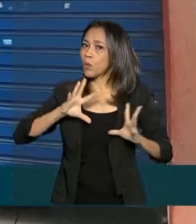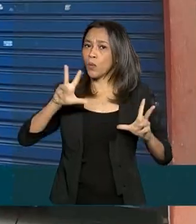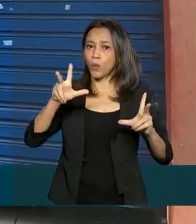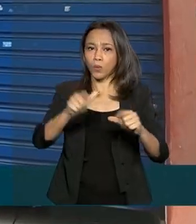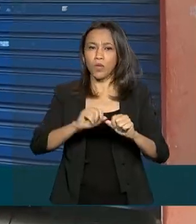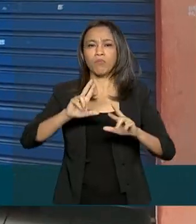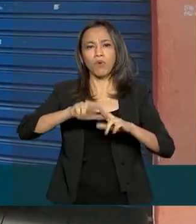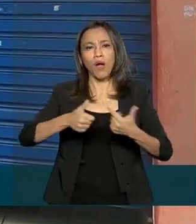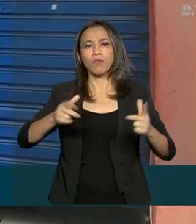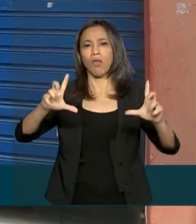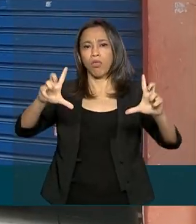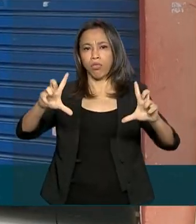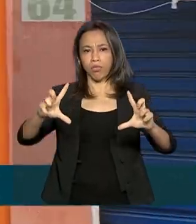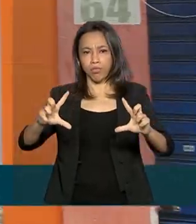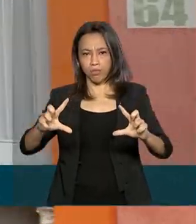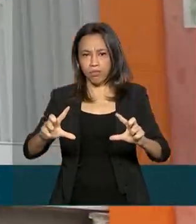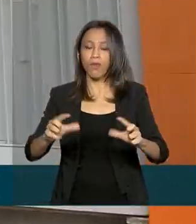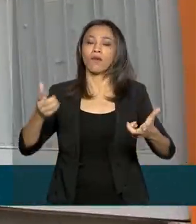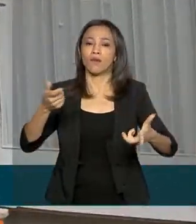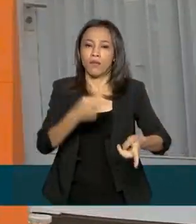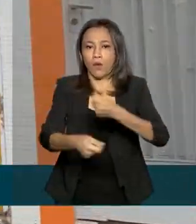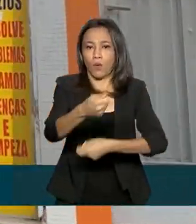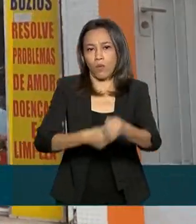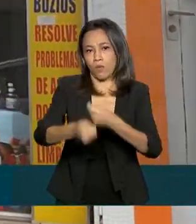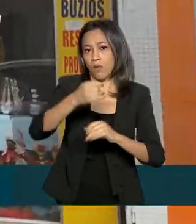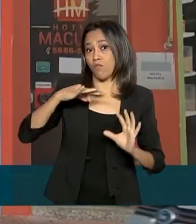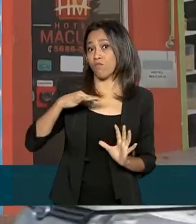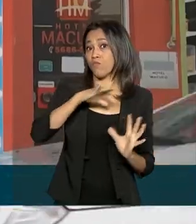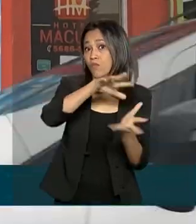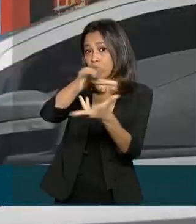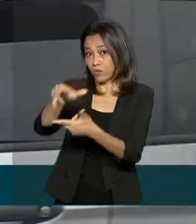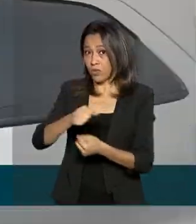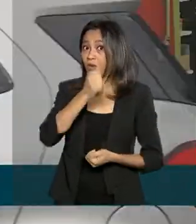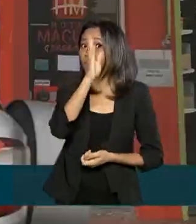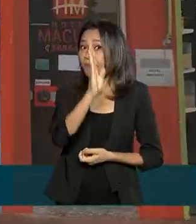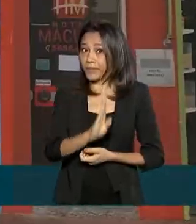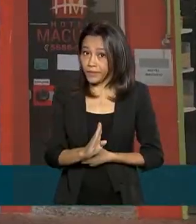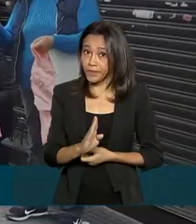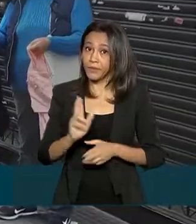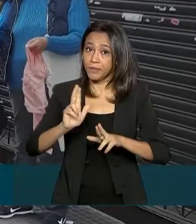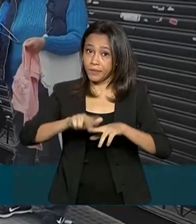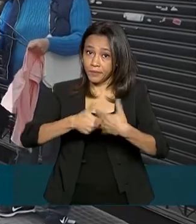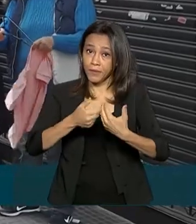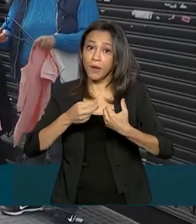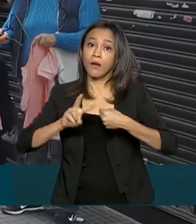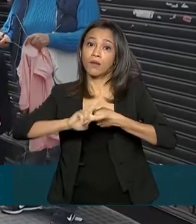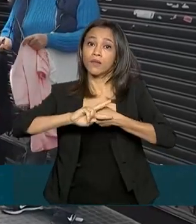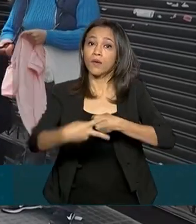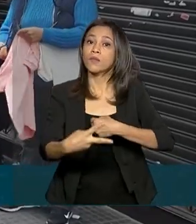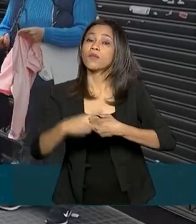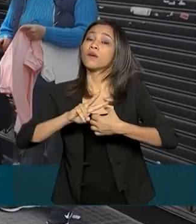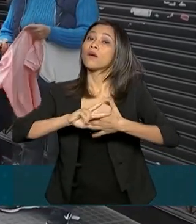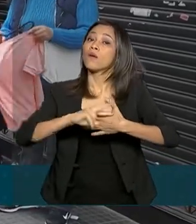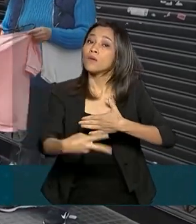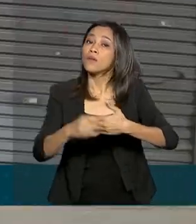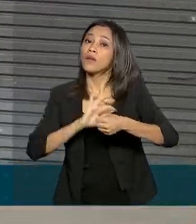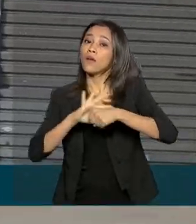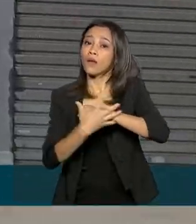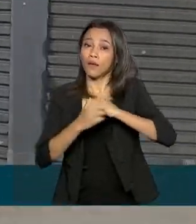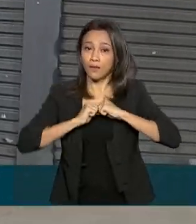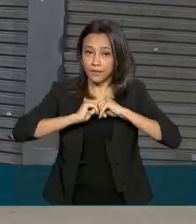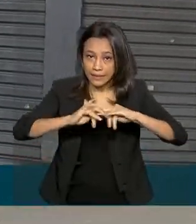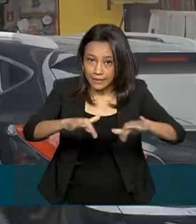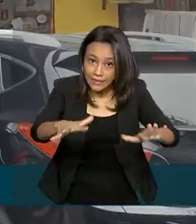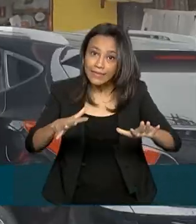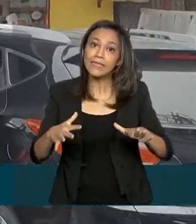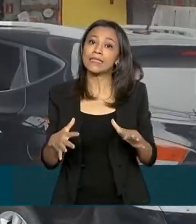desaceleração da economia mundial e brasileira por conta dos impactos da pandemia de Covid-19 na